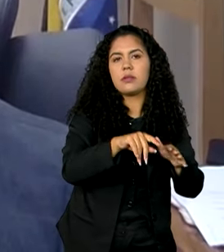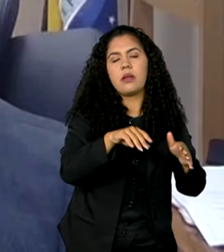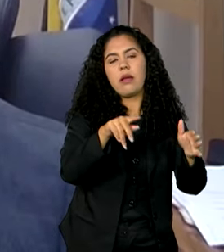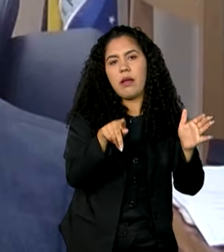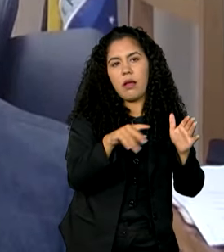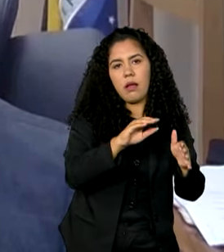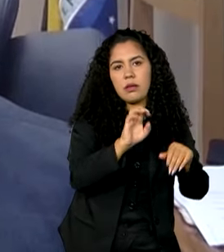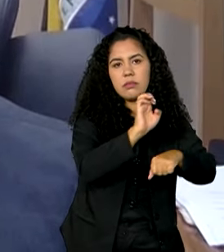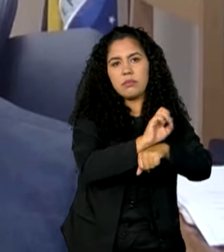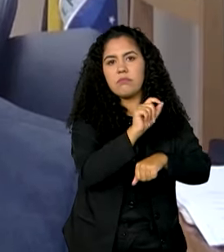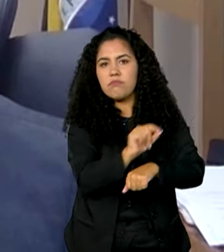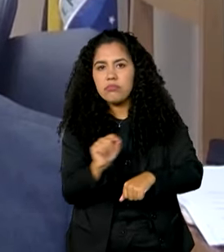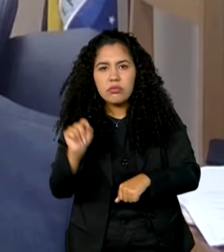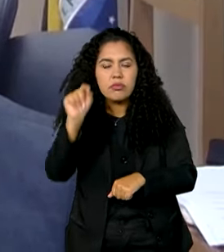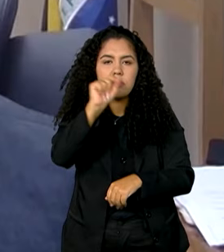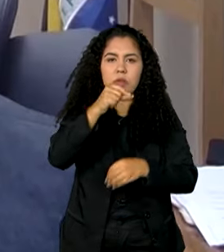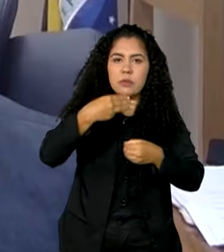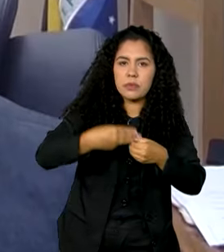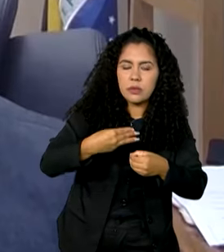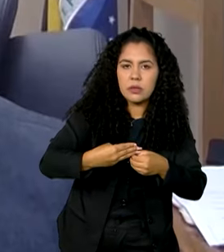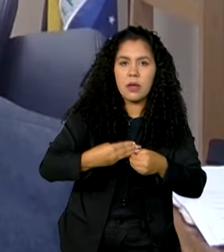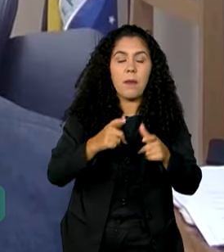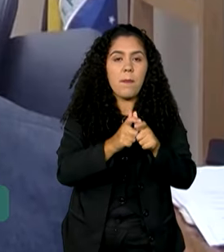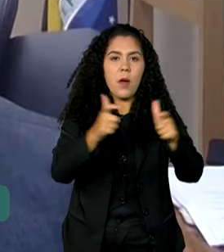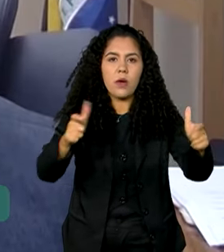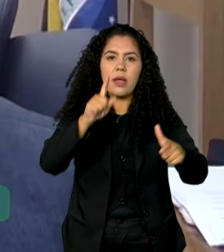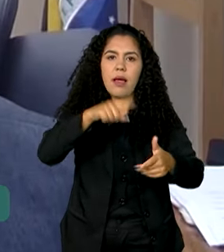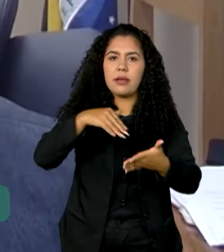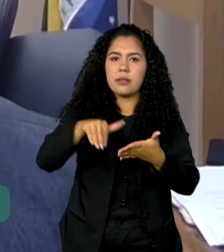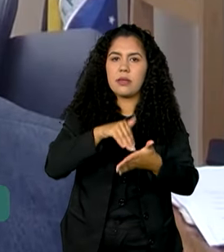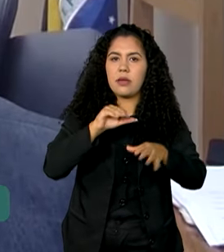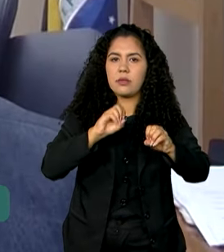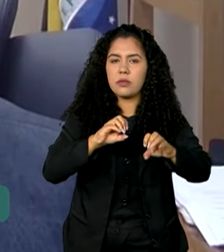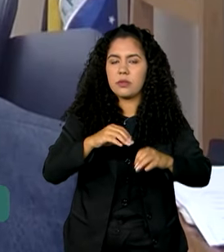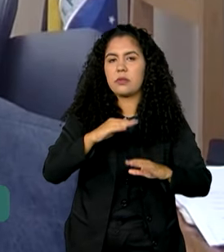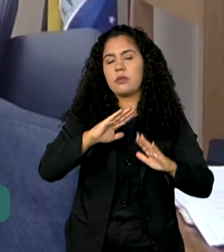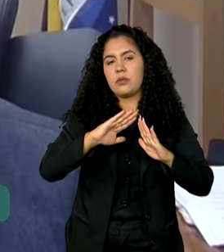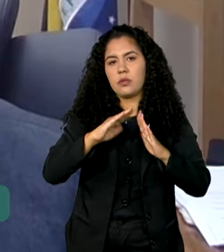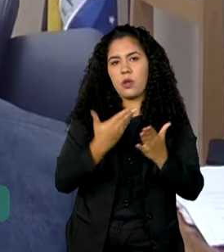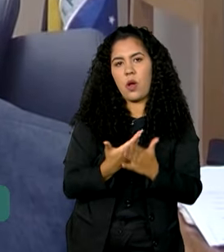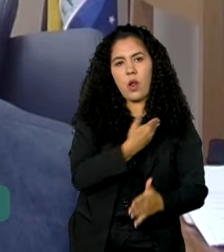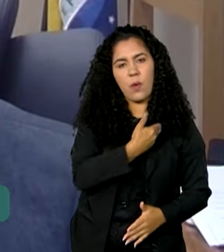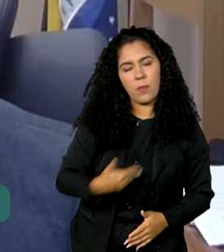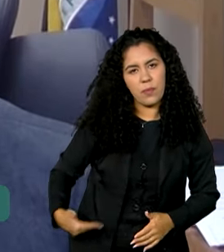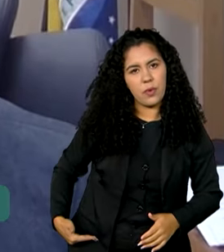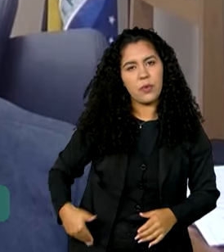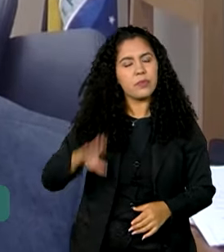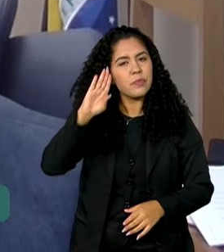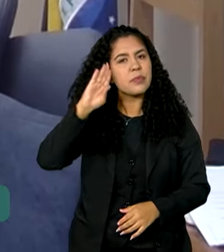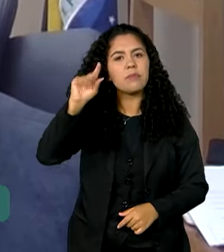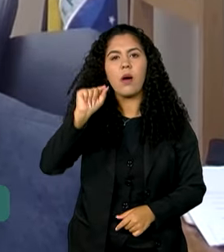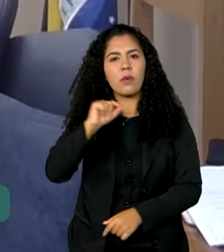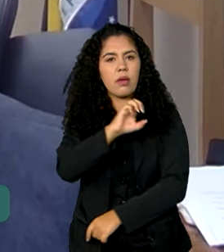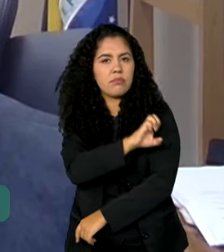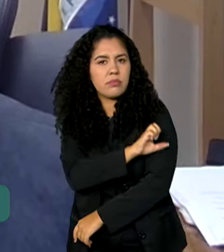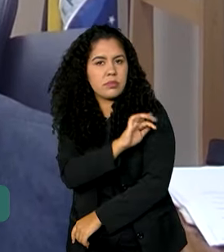parte deles para escolas públicas, principalmente no ensino fundamental e médio,